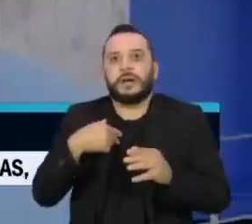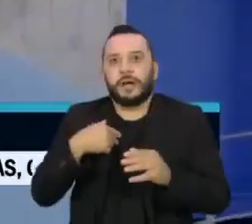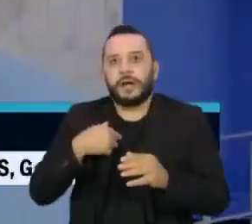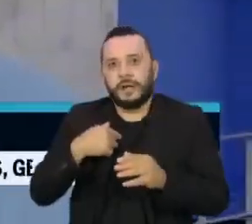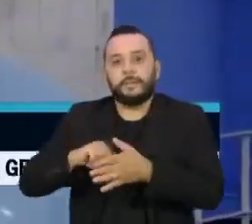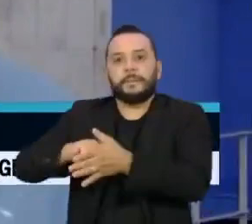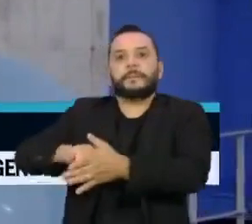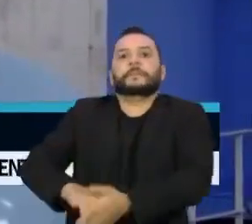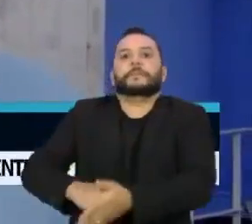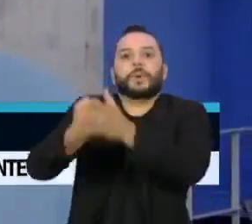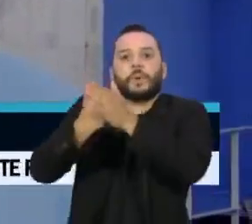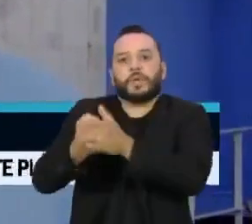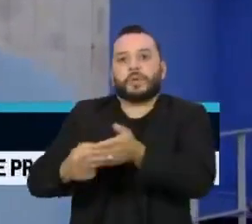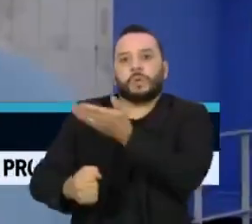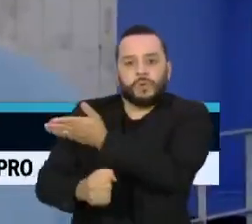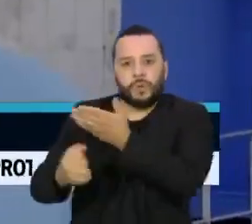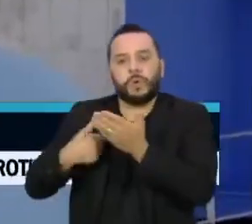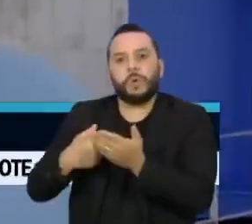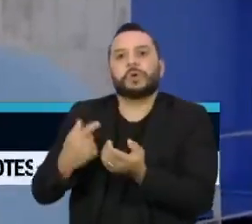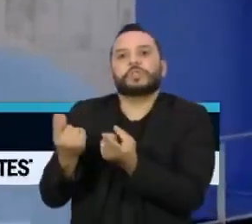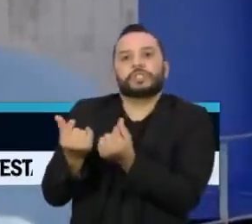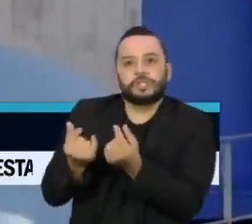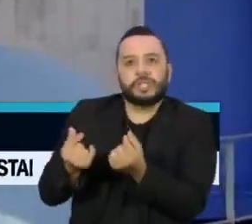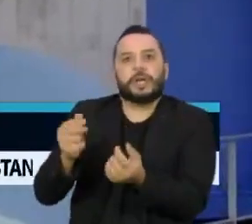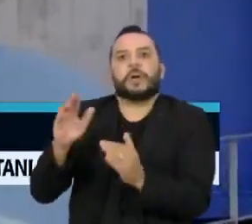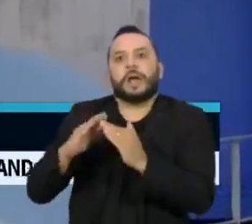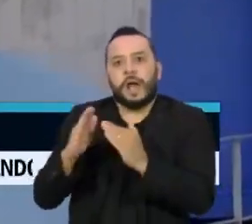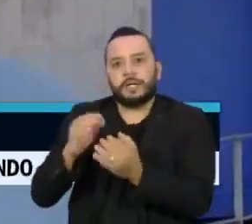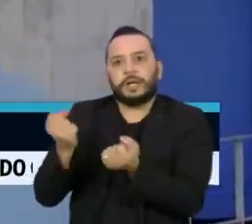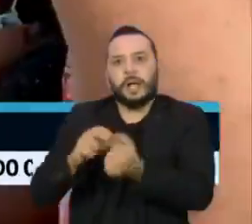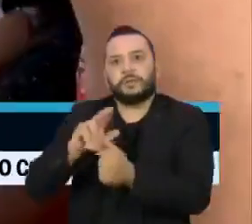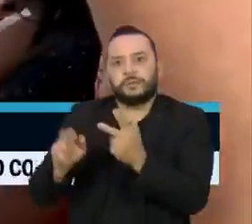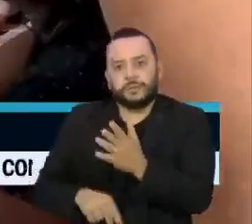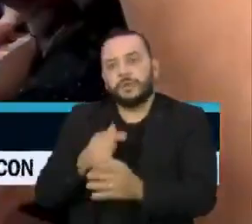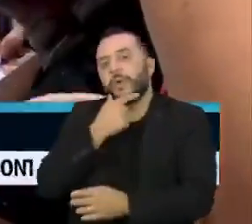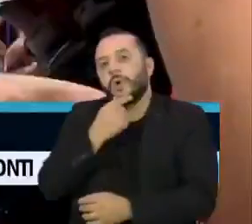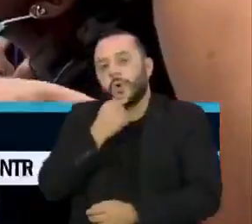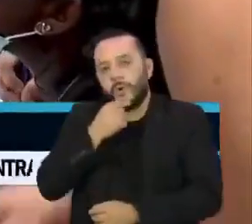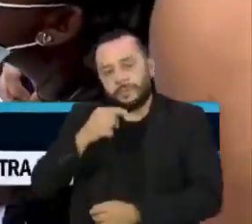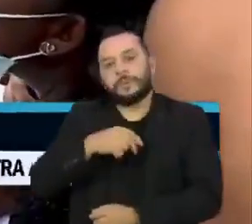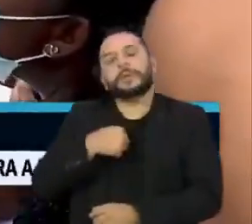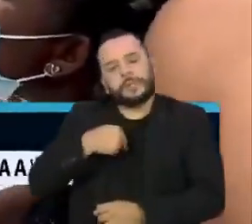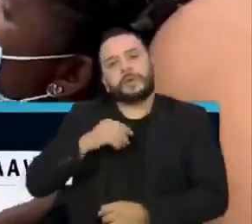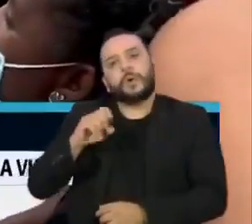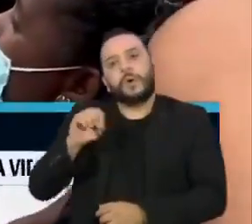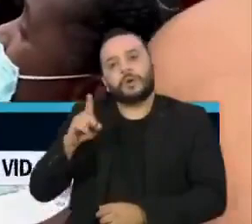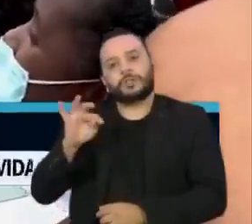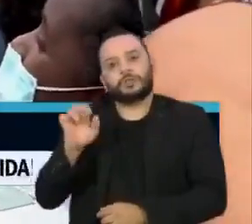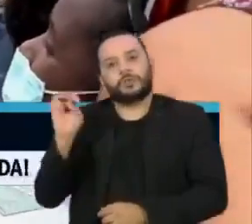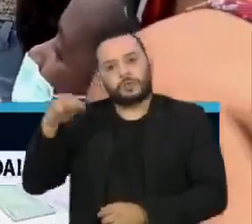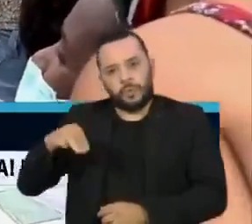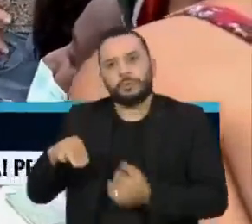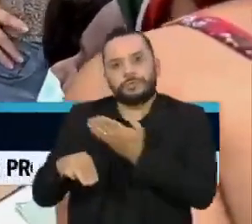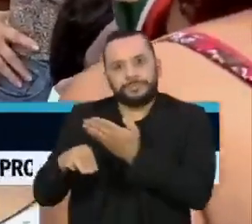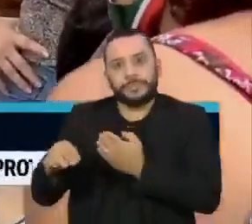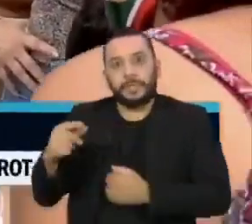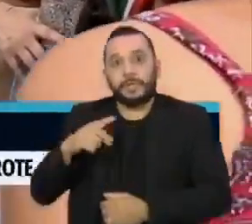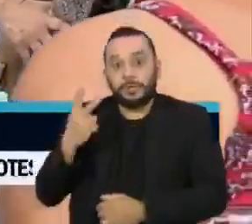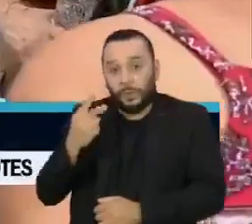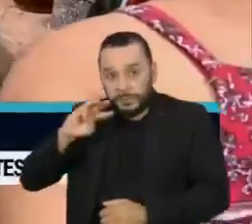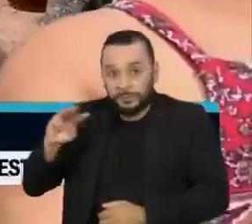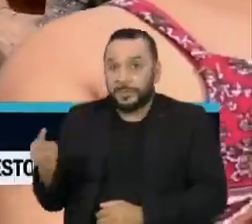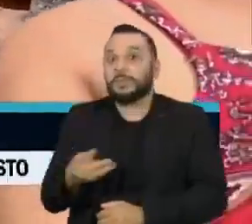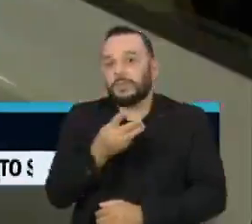bens do prefeito de Duque de Caxias na Baixada Fluminense, o Washington Reis. O valor bloqueado é de 2 milhões e 450